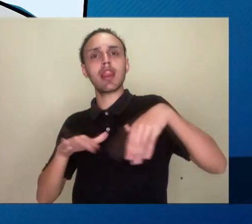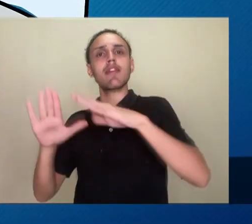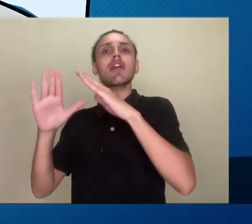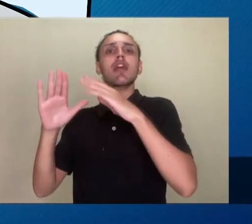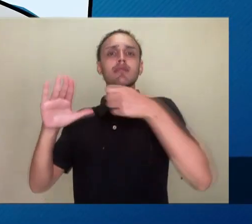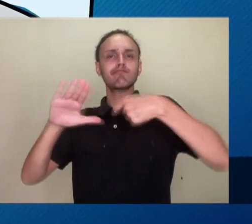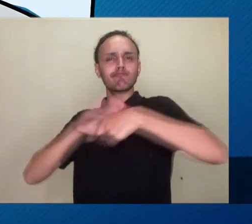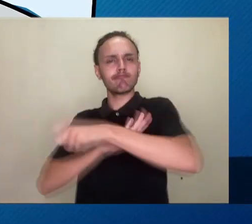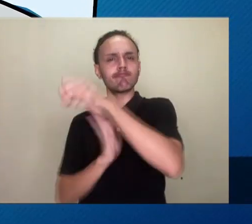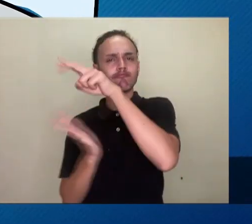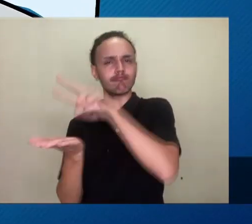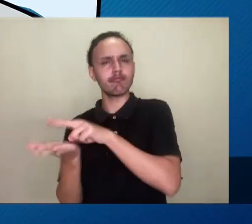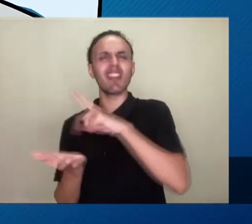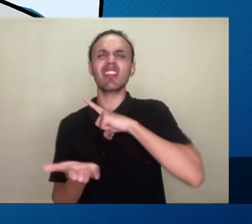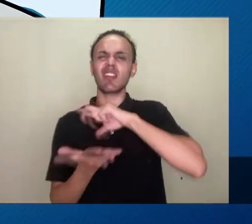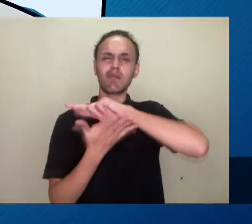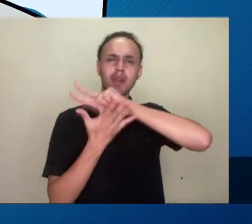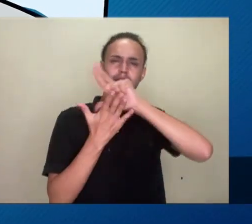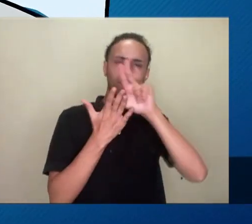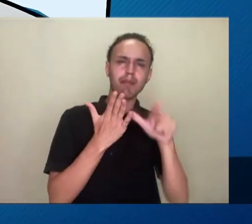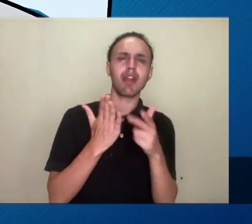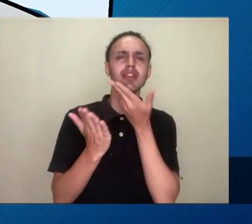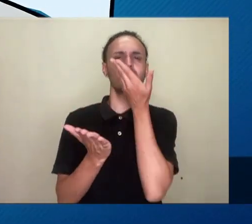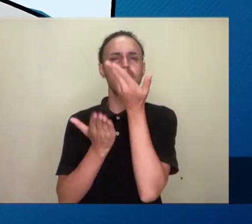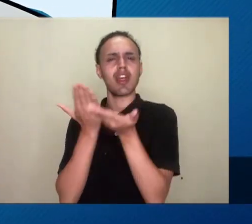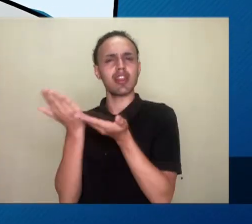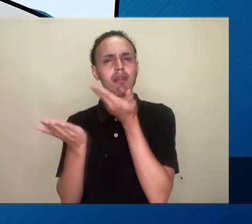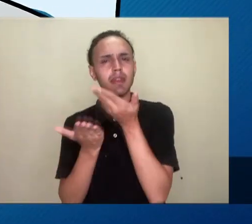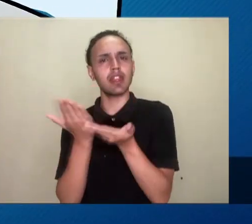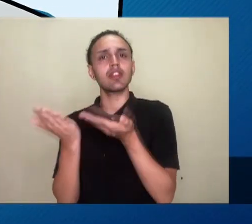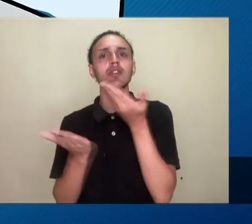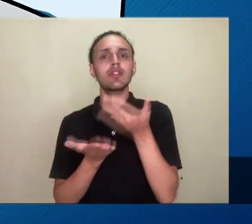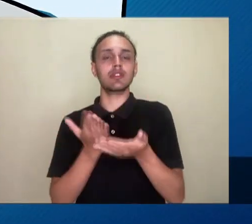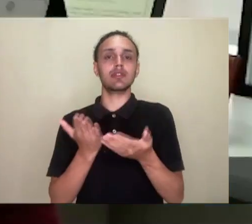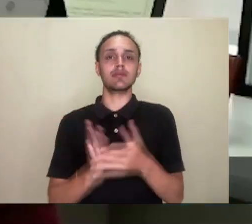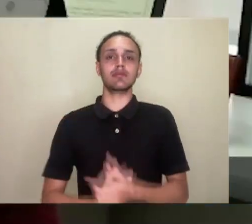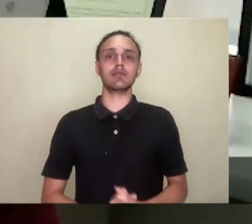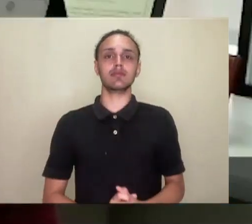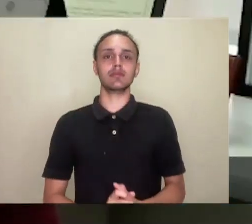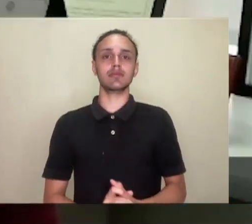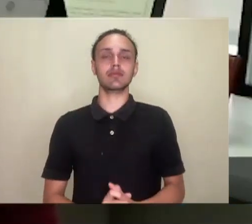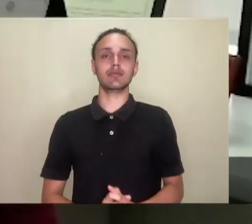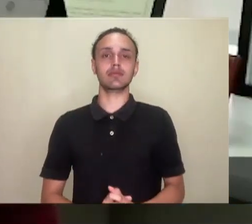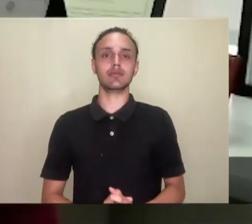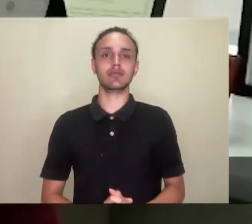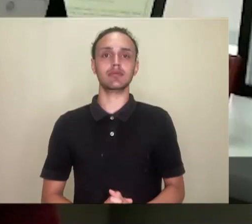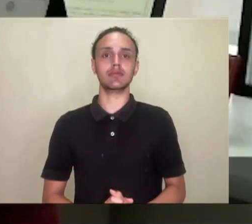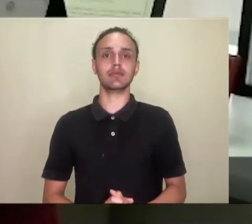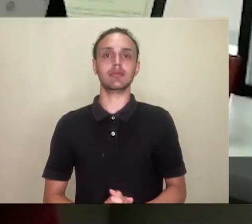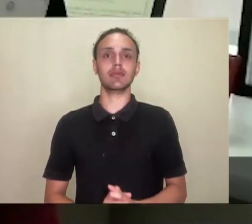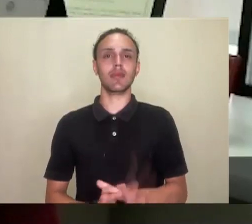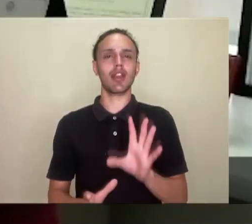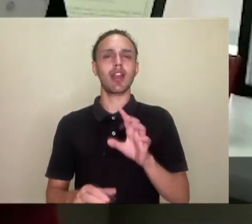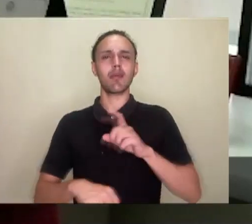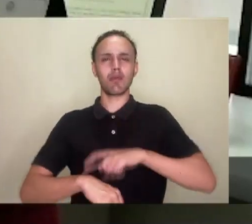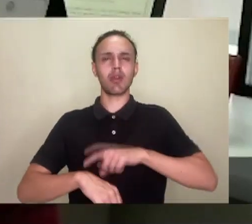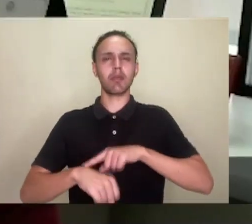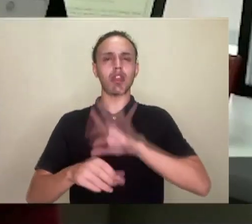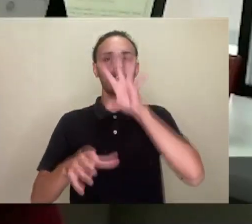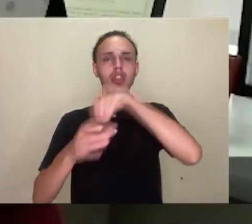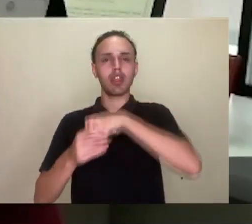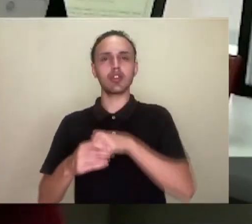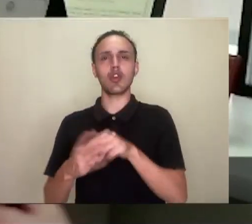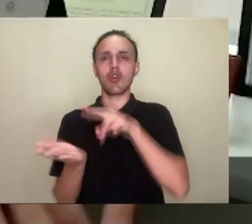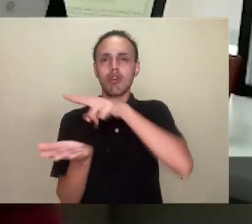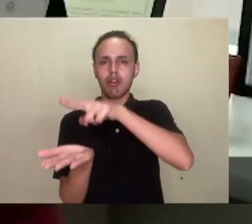ser captados e internados com todos os cuidados. Existem vários tratamentos, várias abordagens para